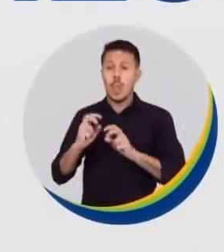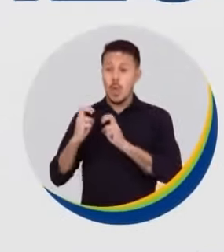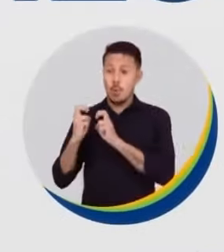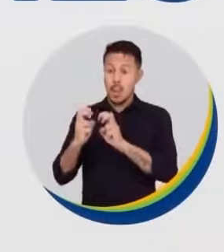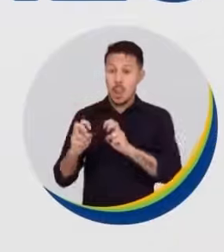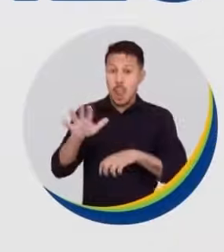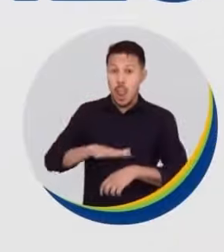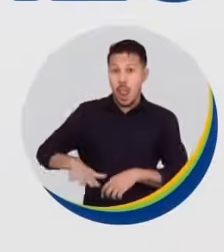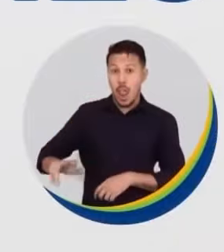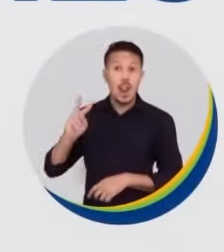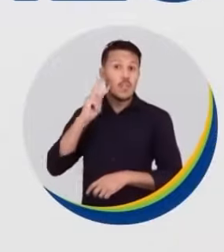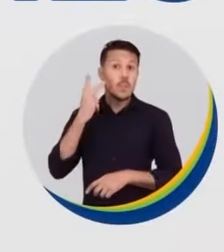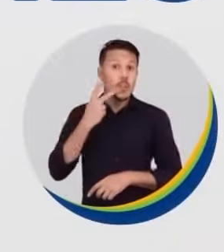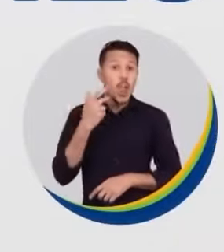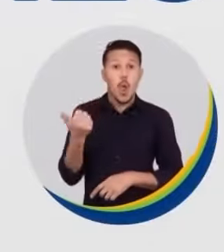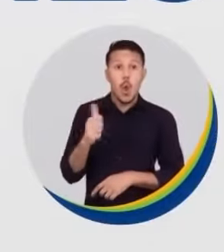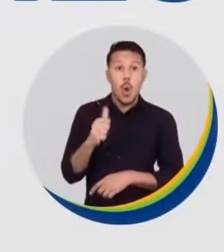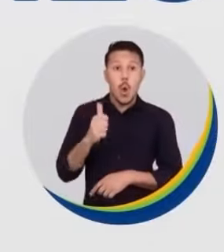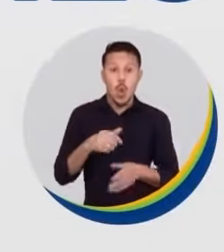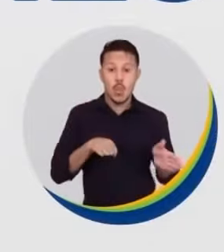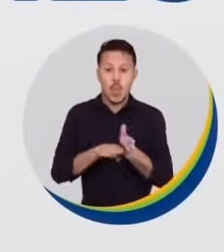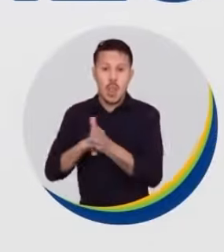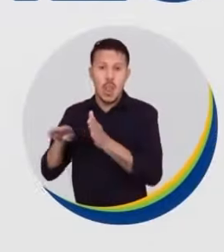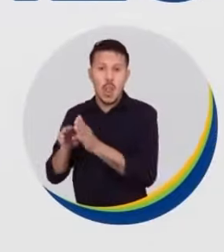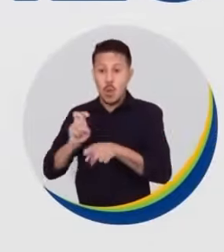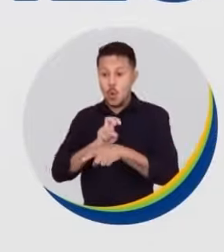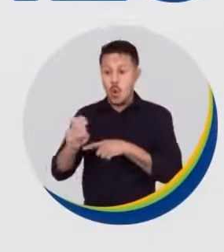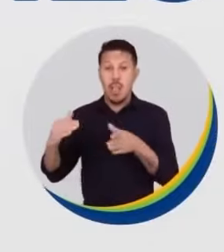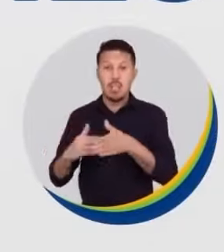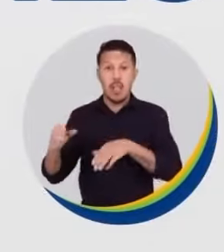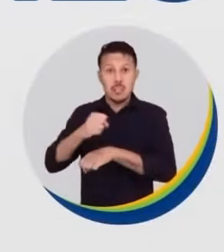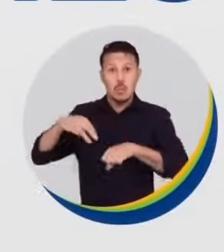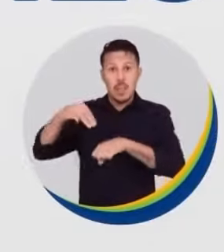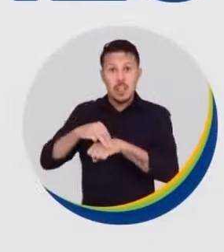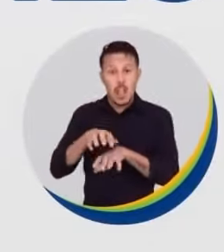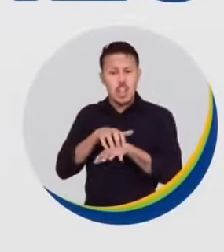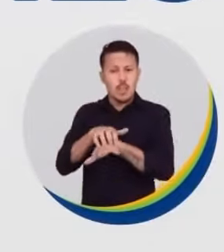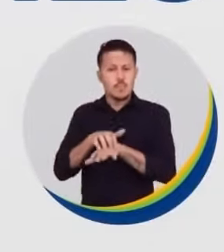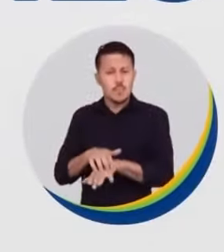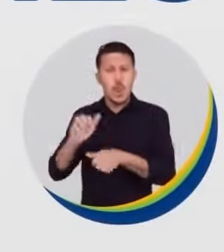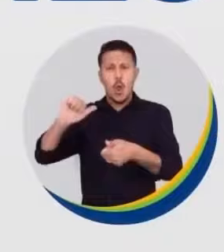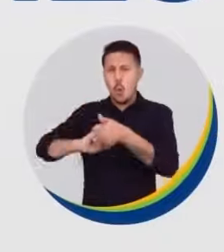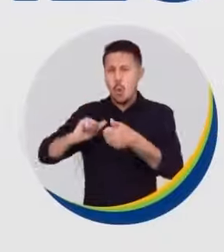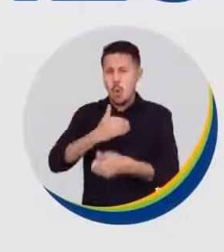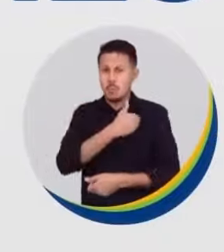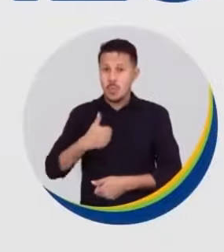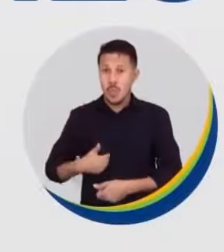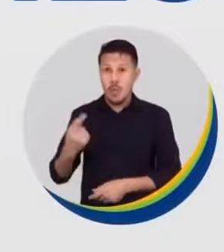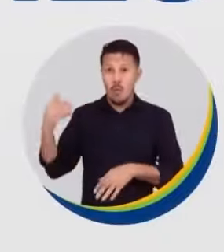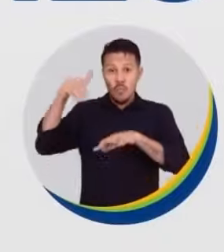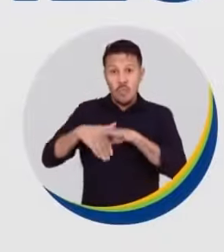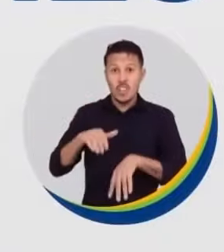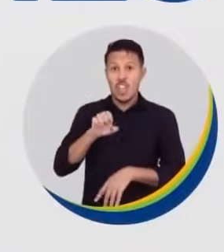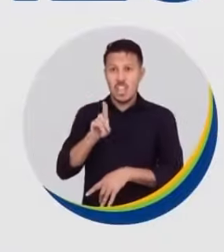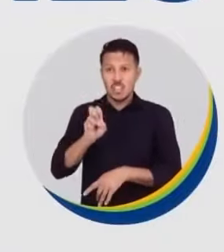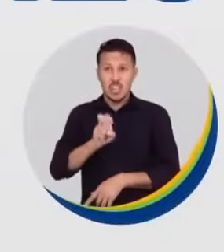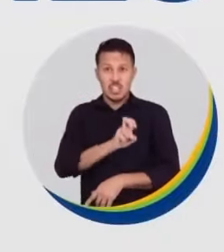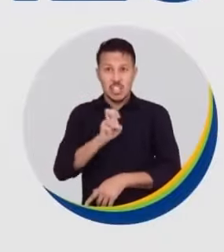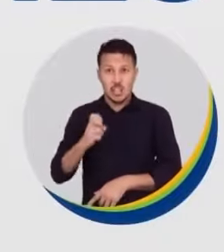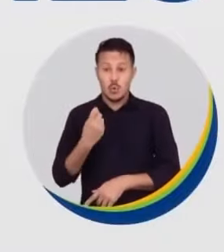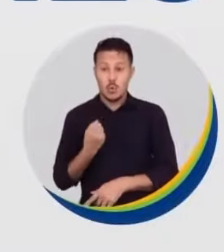metrô para a Vila Prudente e 11 estações do monotrilho até São Mateus. Transporte público de qualidade. Vote Edir Salles, 55